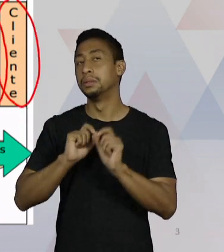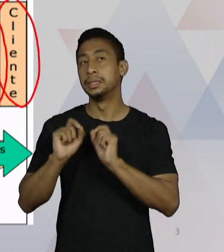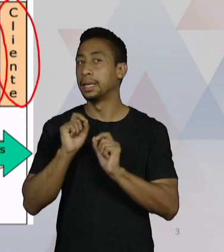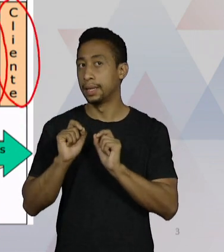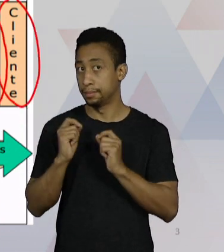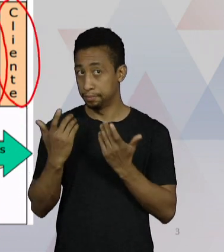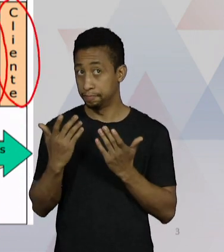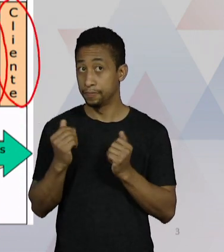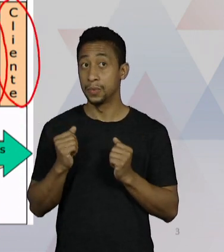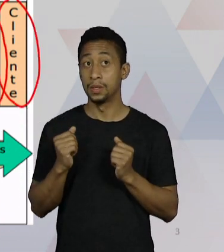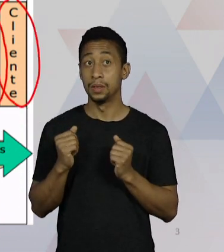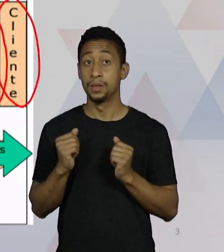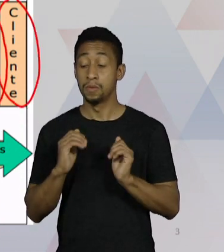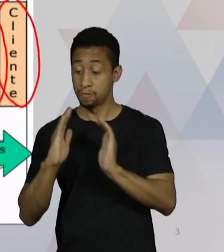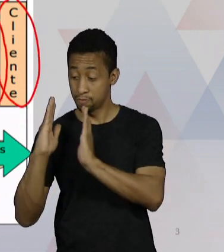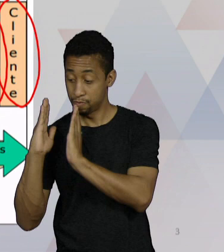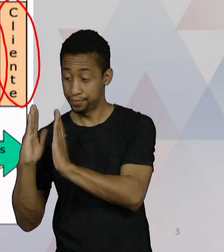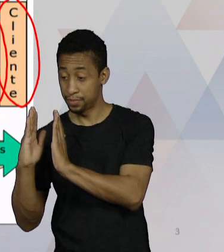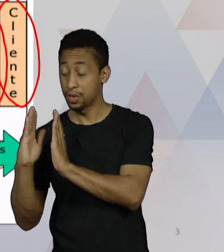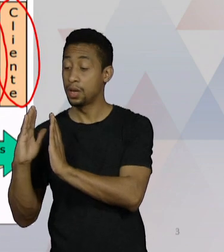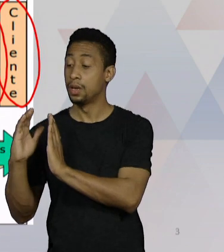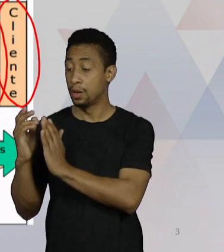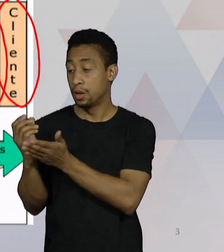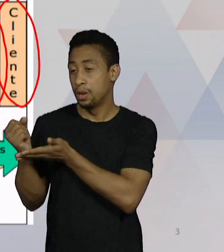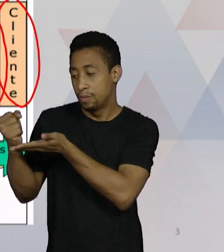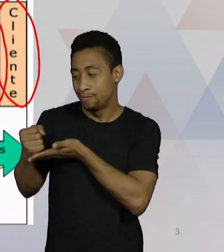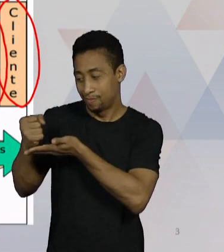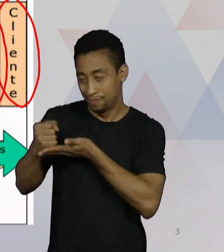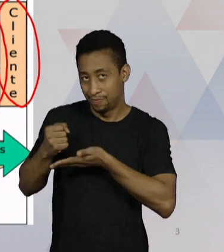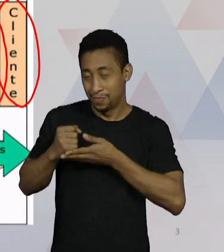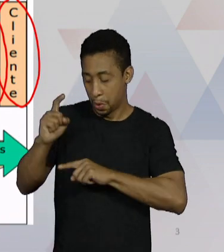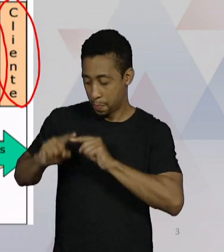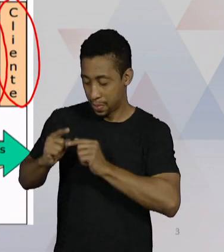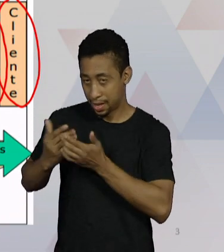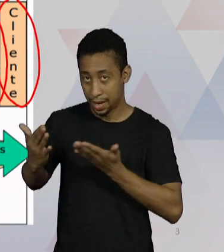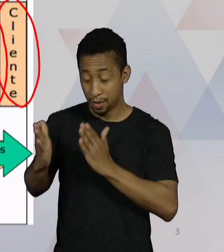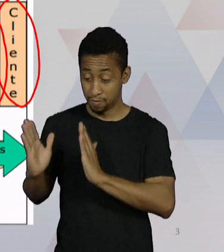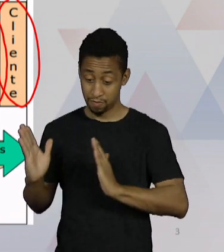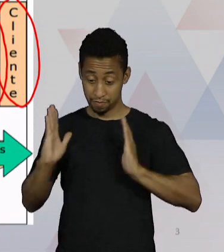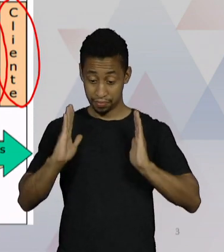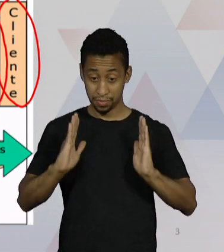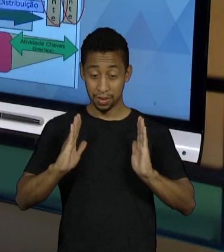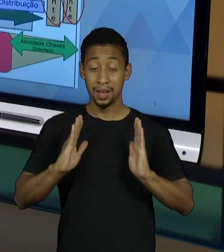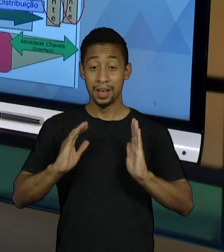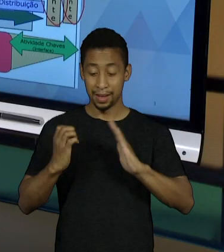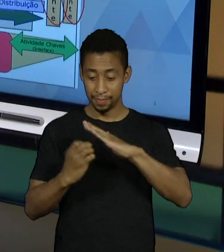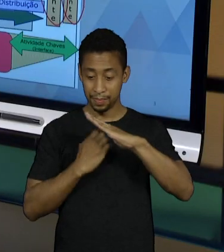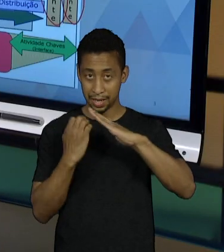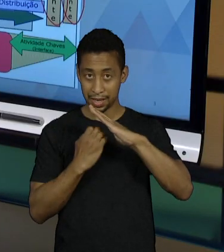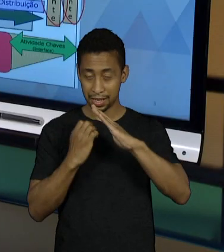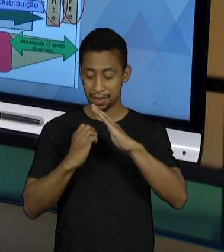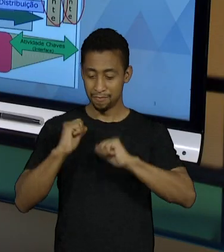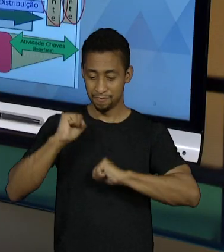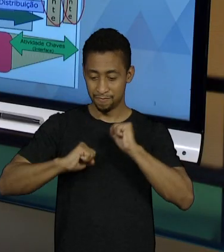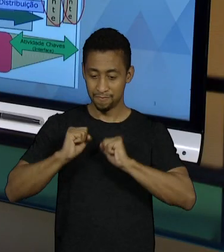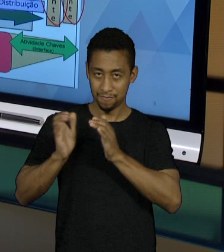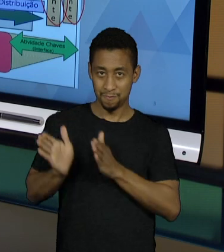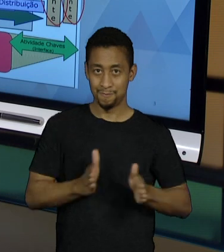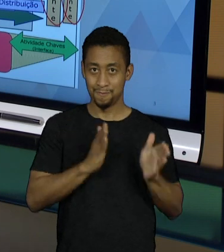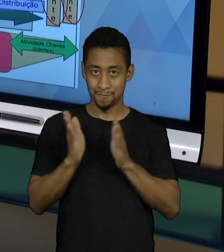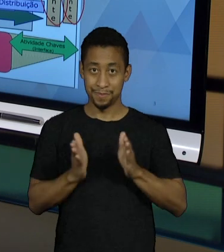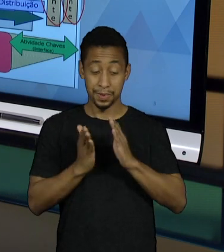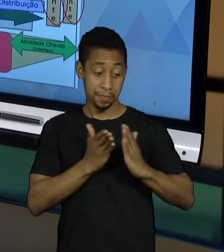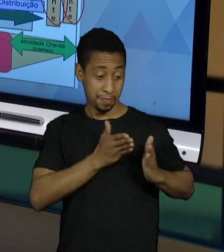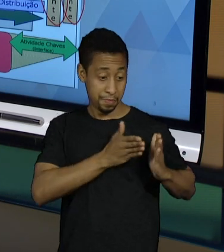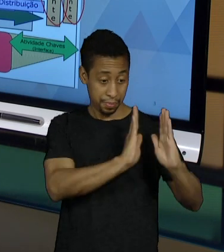nós podemos estender essa visão por processo para eles também. Já que eles se comunicam,